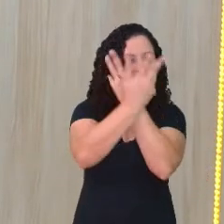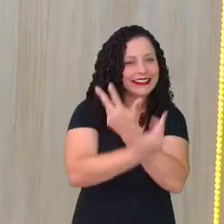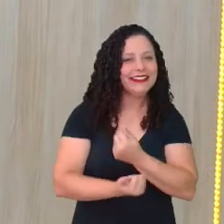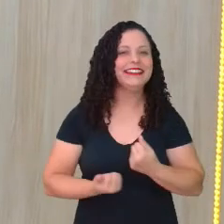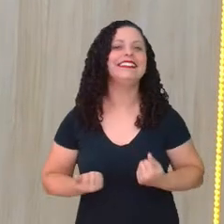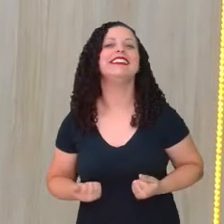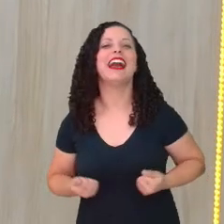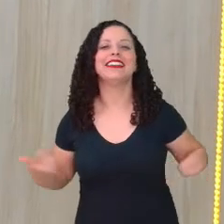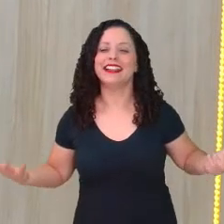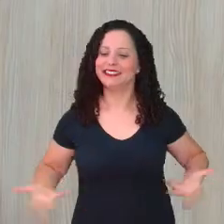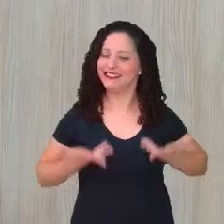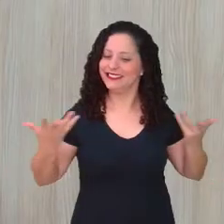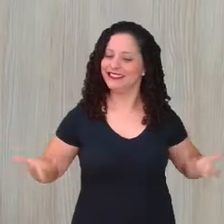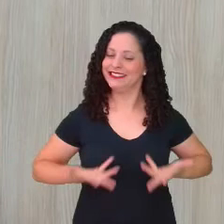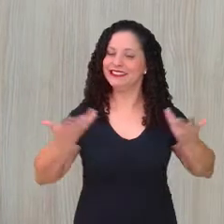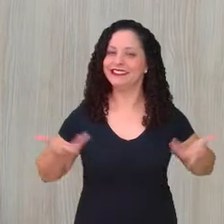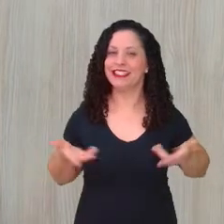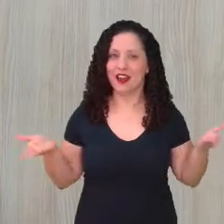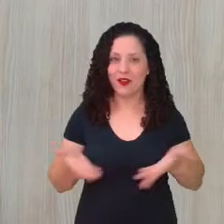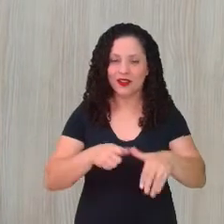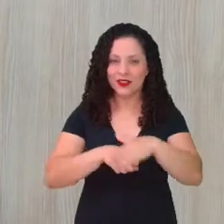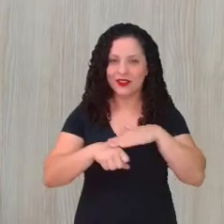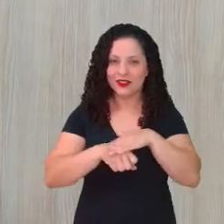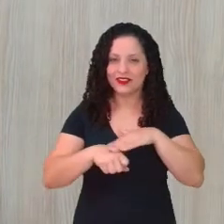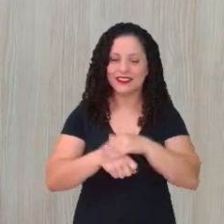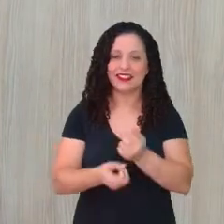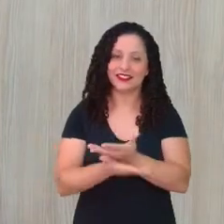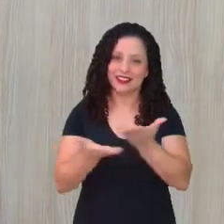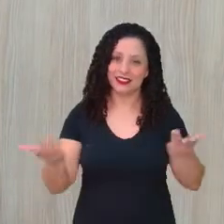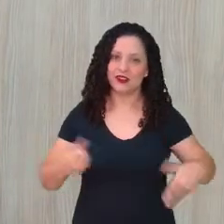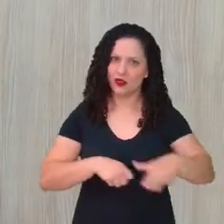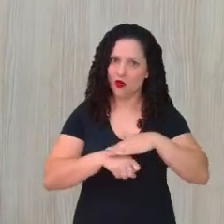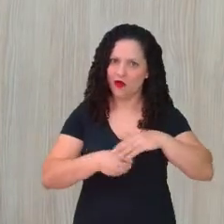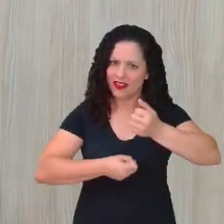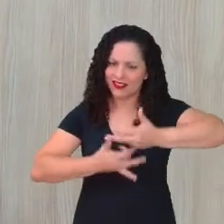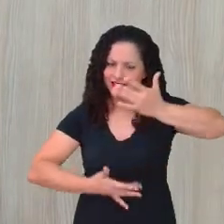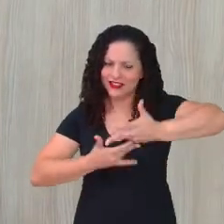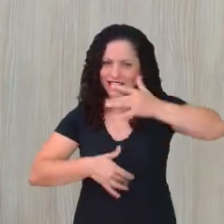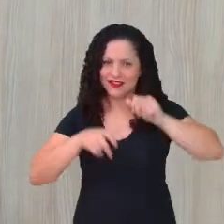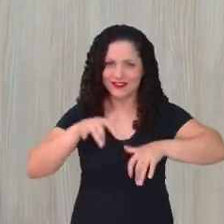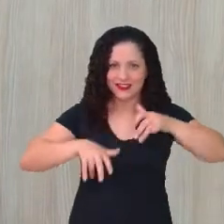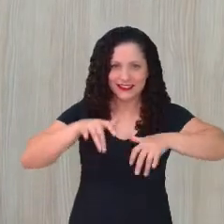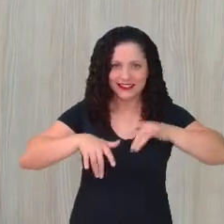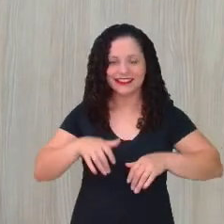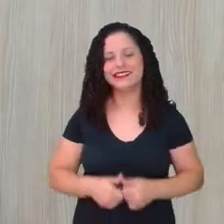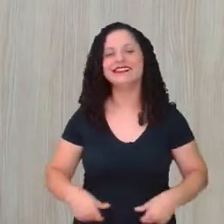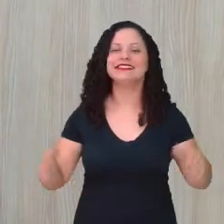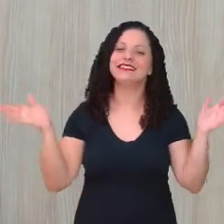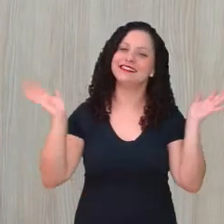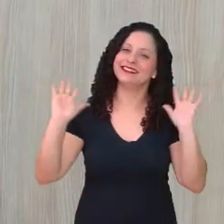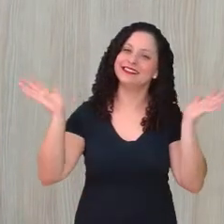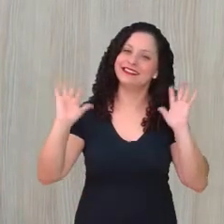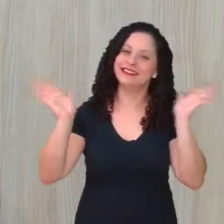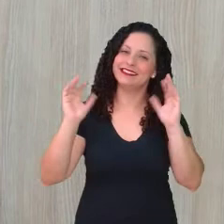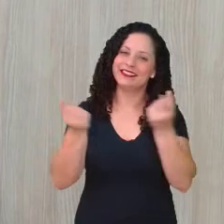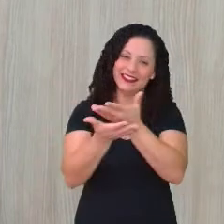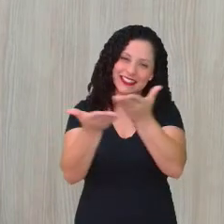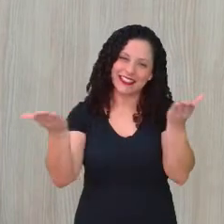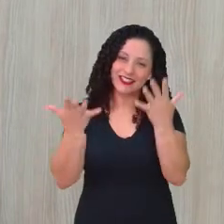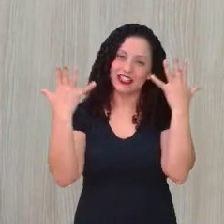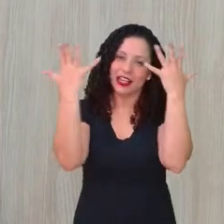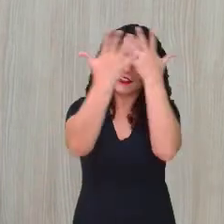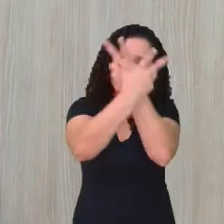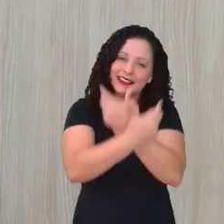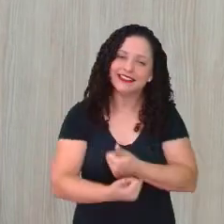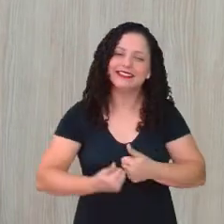de carisma. Vai dar aquele alô para vocês, conversem com ela pelo chat. Olá, lindezas! A